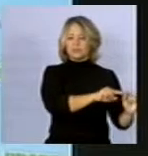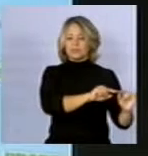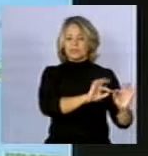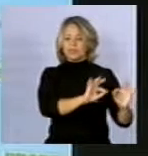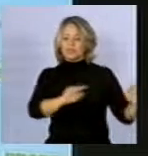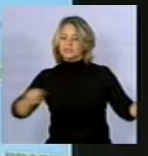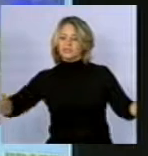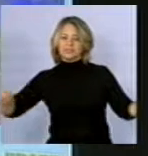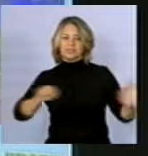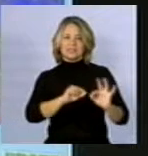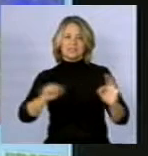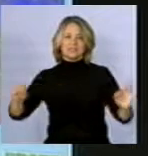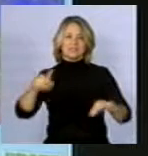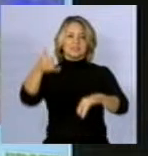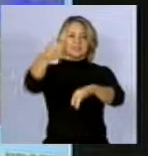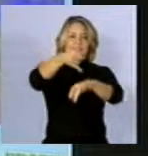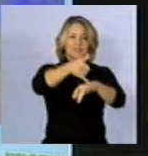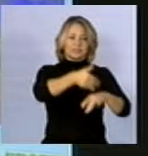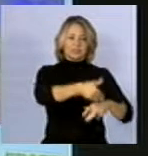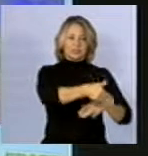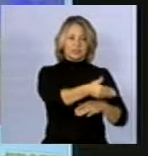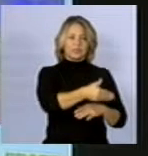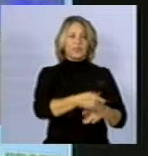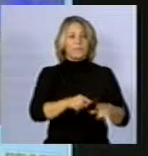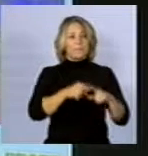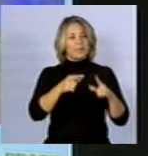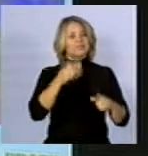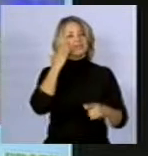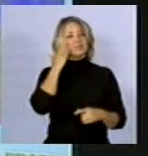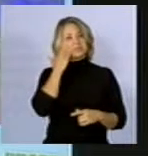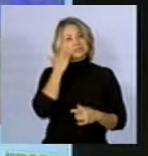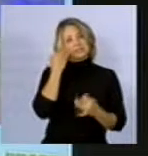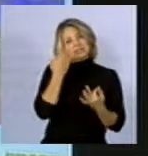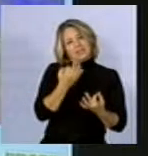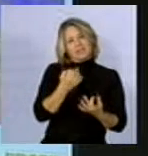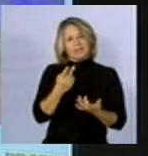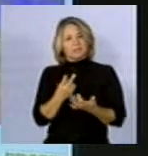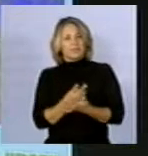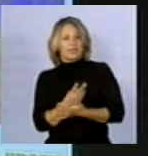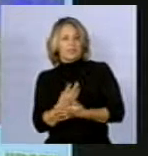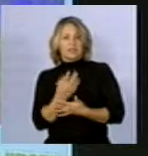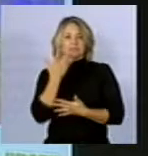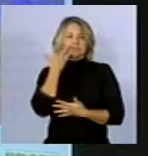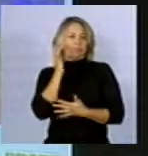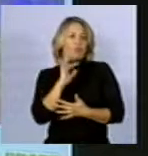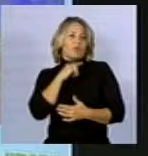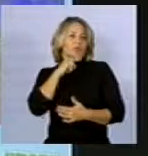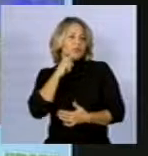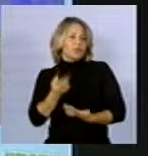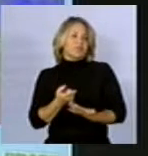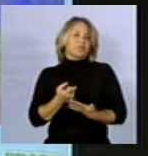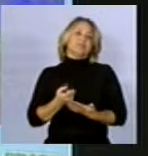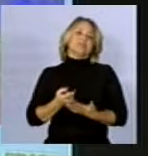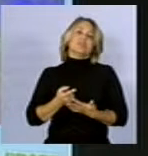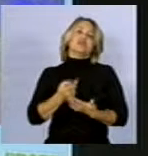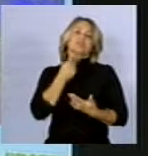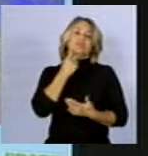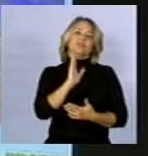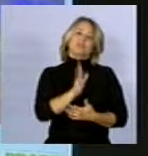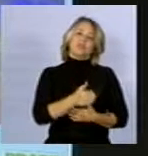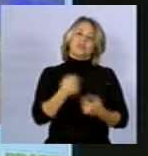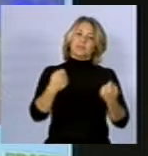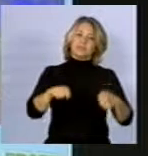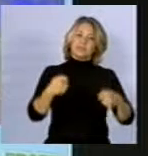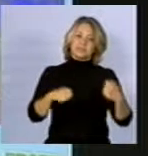assim, baseado nas incertezas que a gente tem sobre o assunto, eu vou falar, como muitos já falam, da